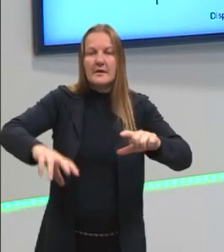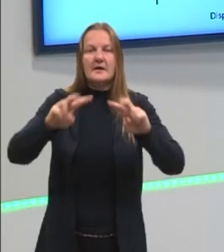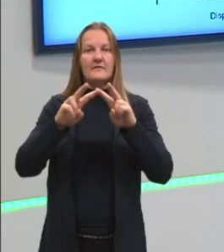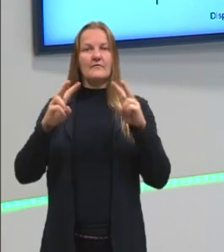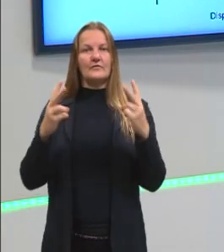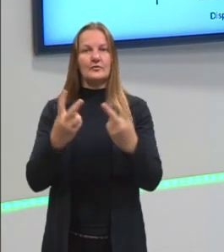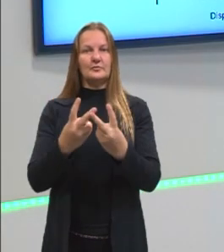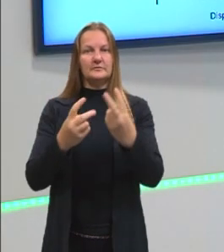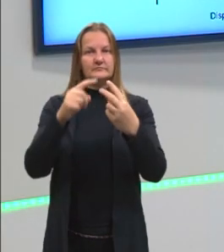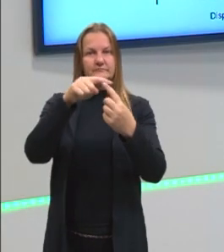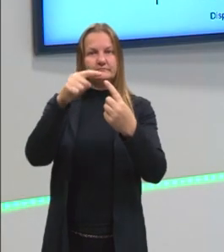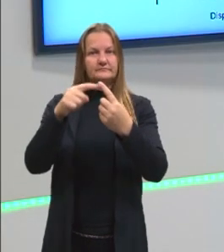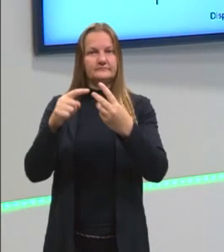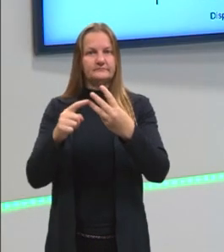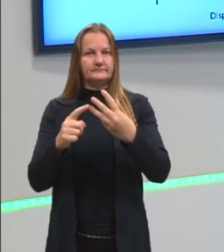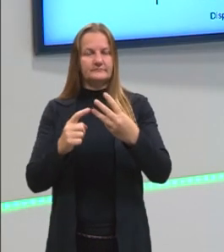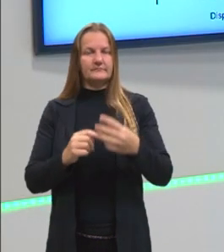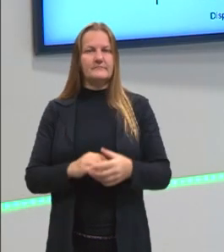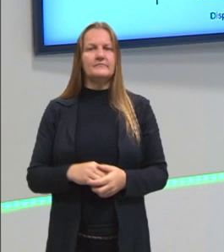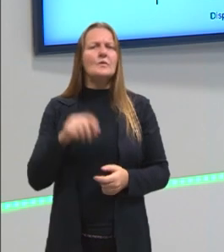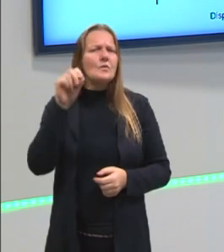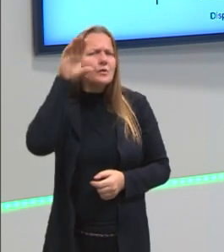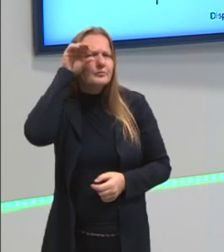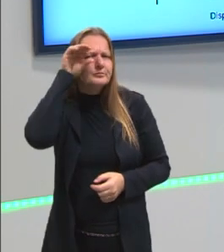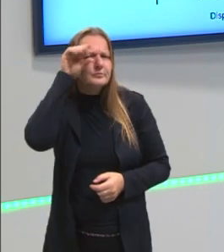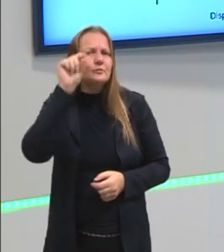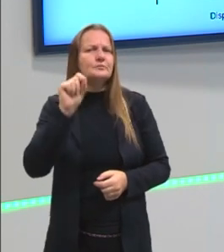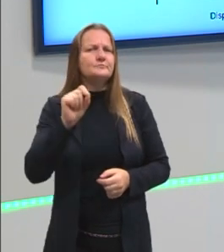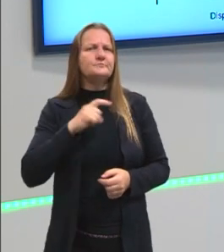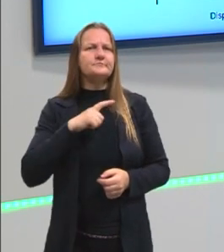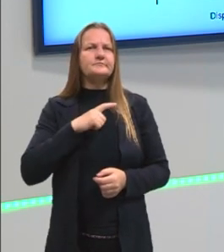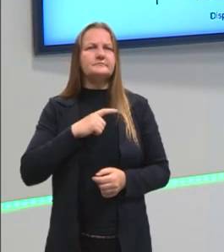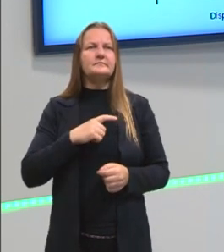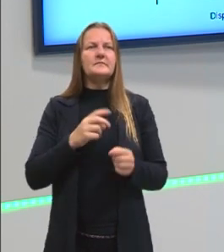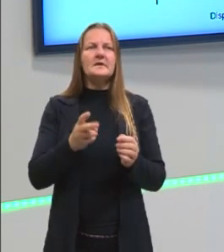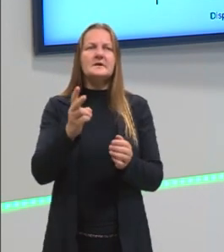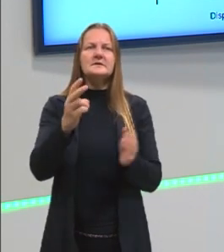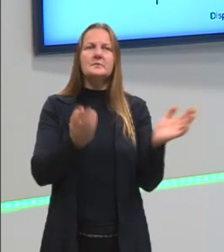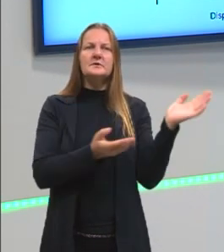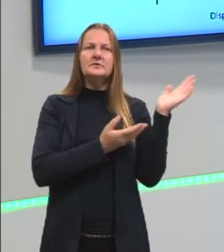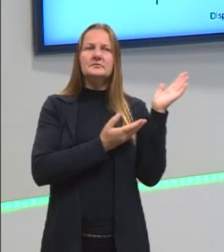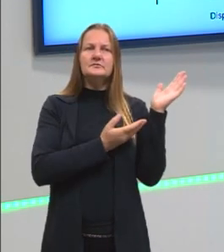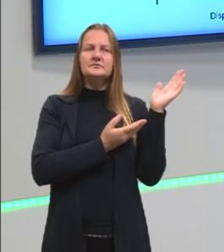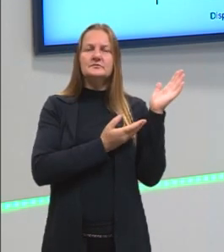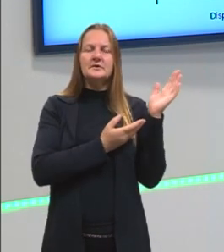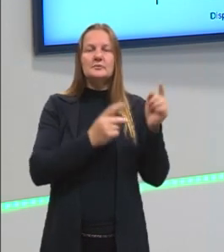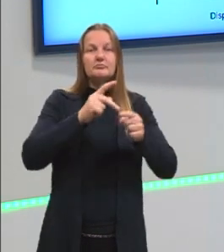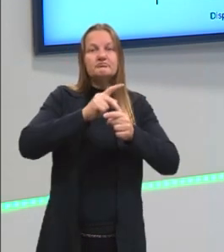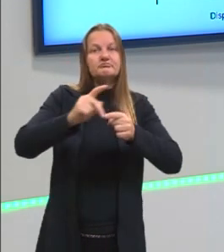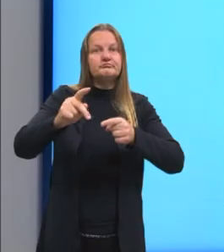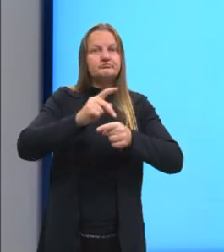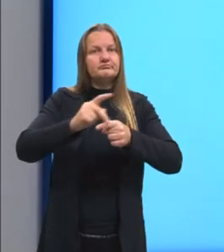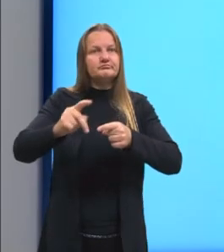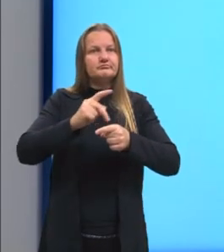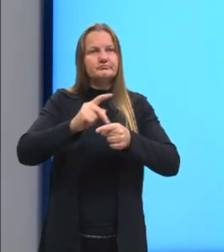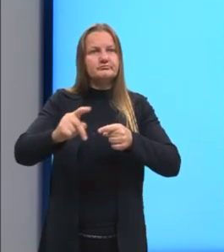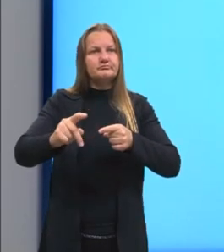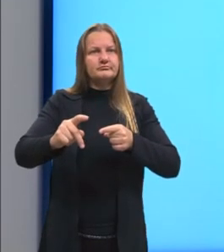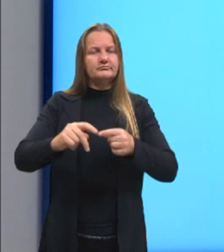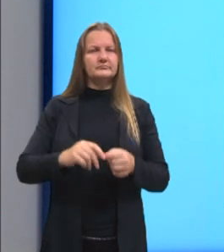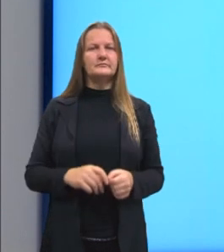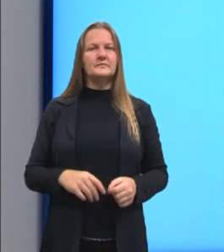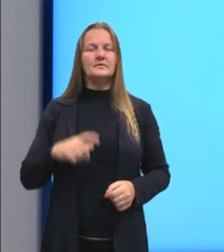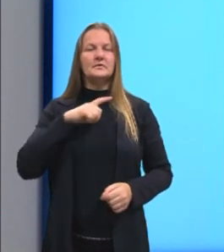O que eu quero que vocês observem? Que nós temos sempre a unidade padrão. Nós vimos,